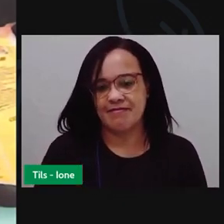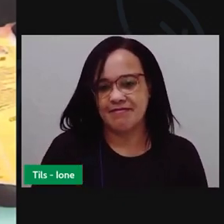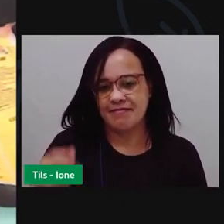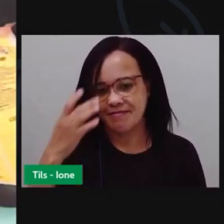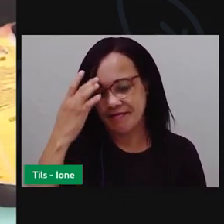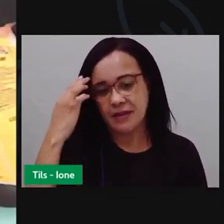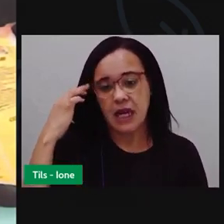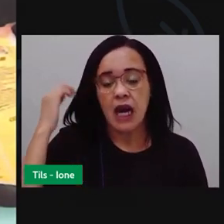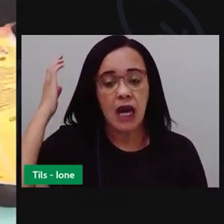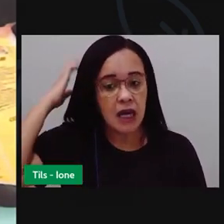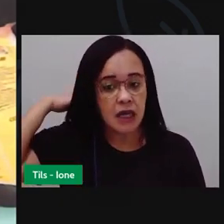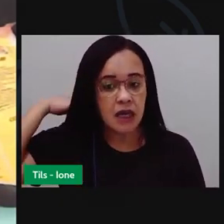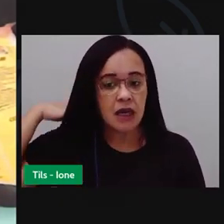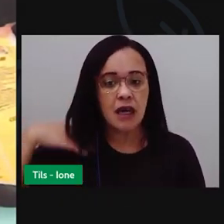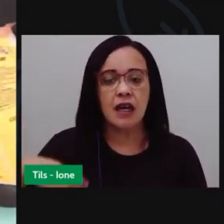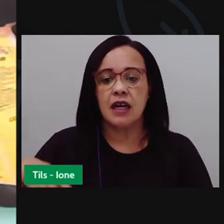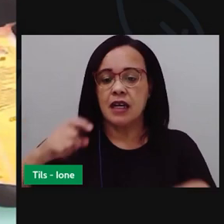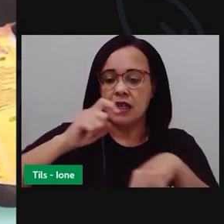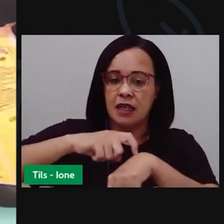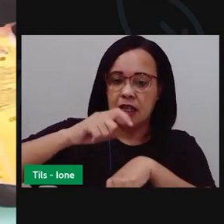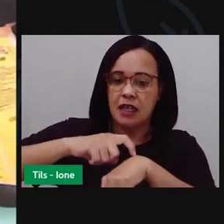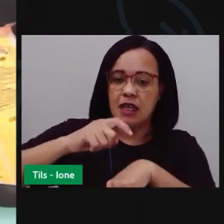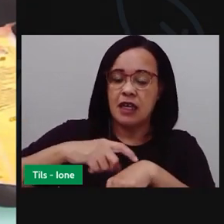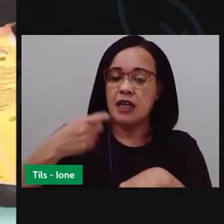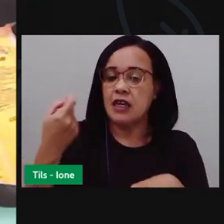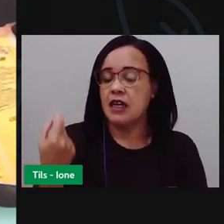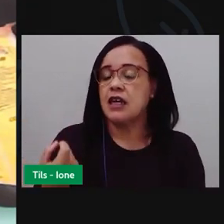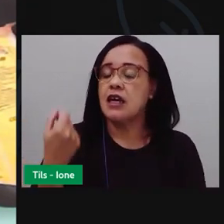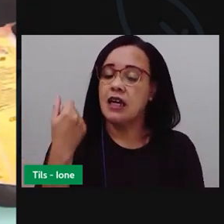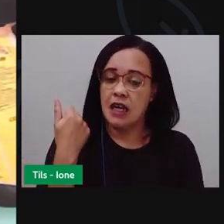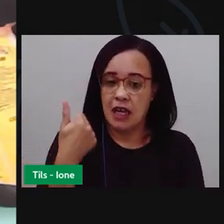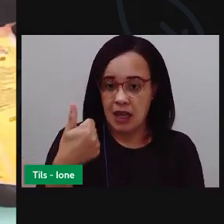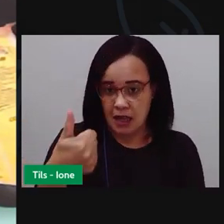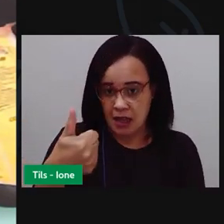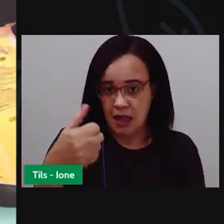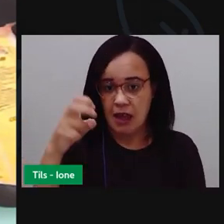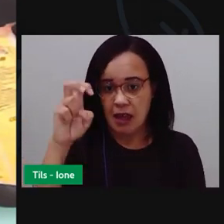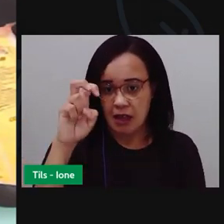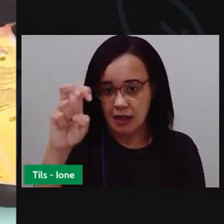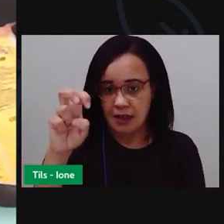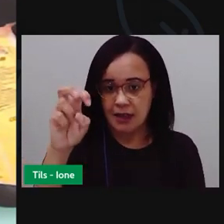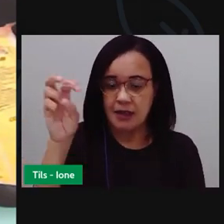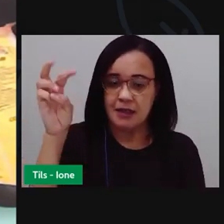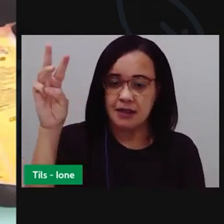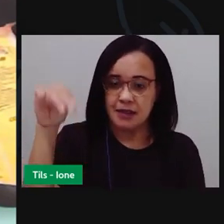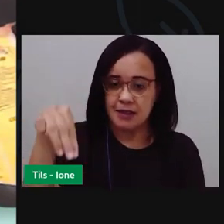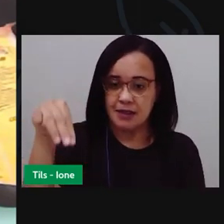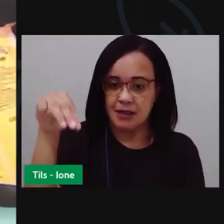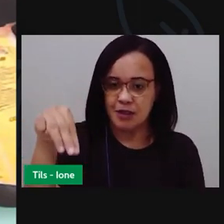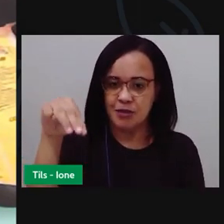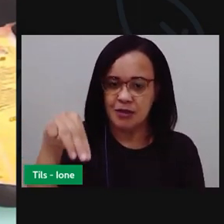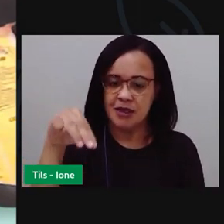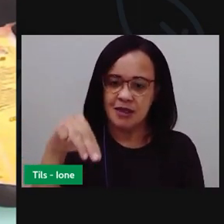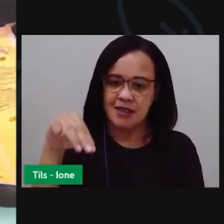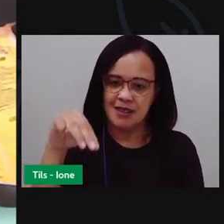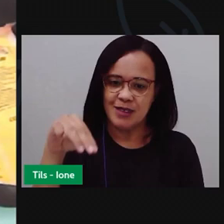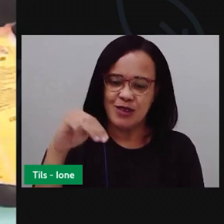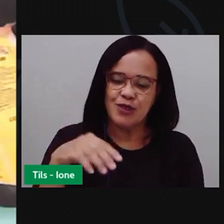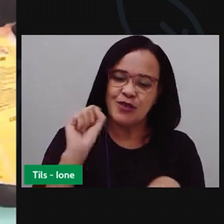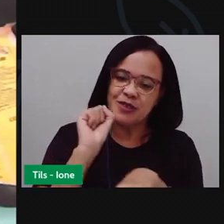Deixa aí, vamos contar aí 15 minutos esperar esse cuscuz ficar pronto, ficar bem